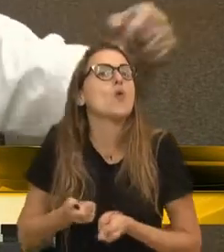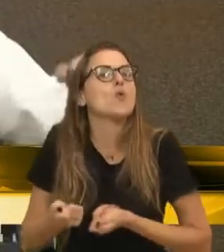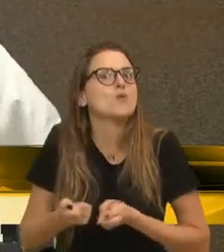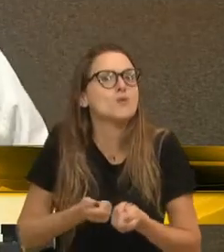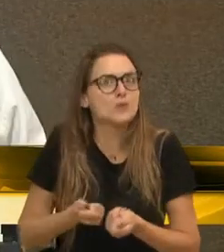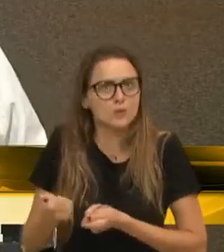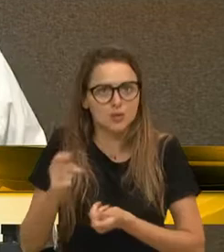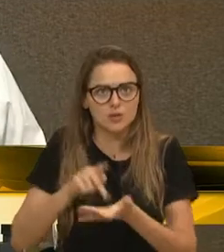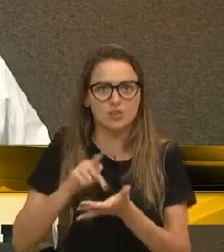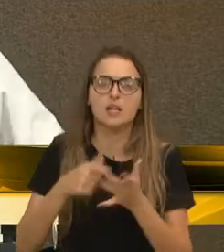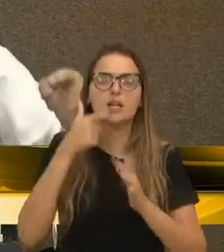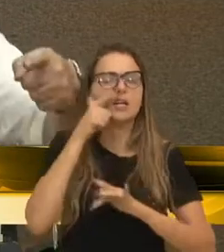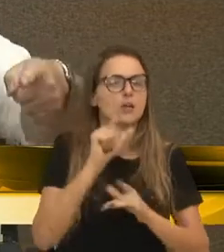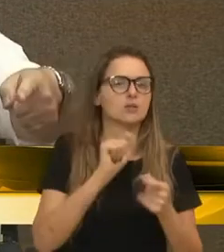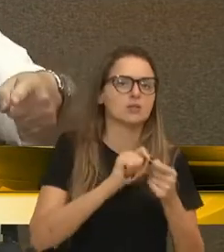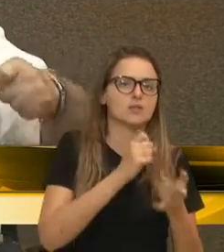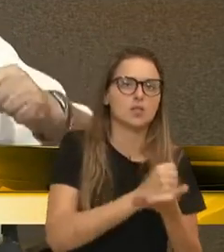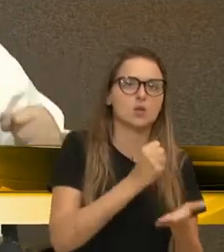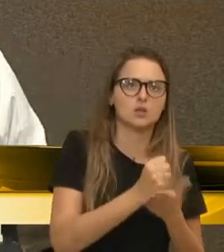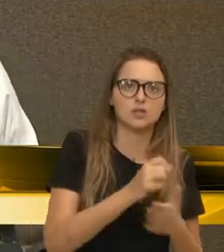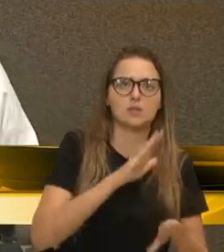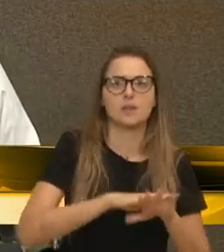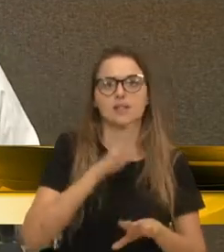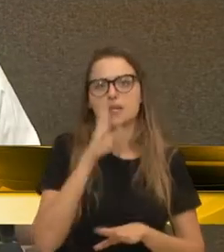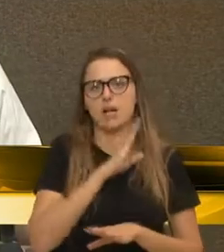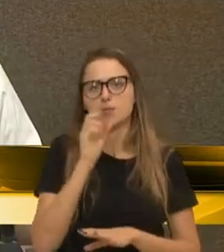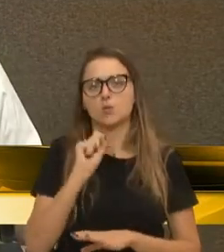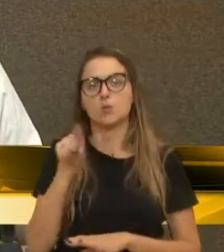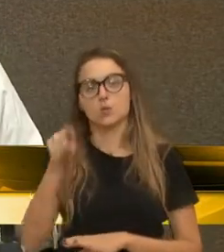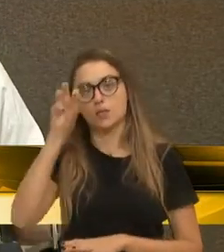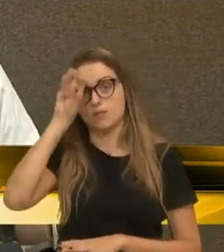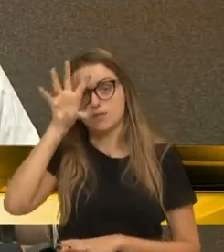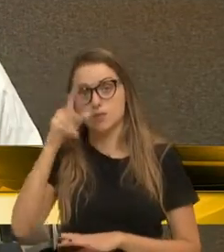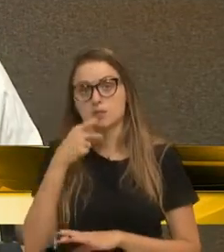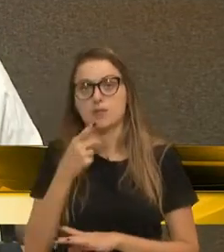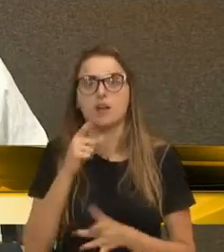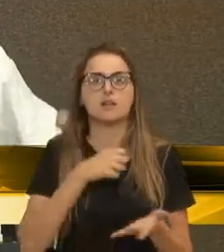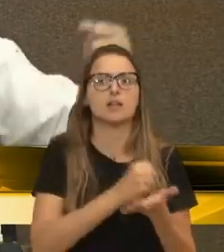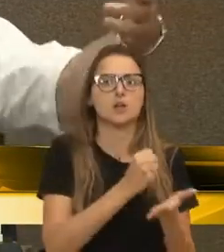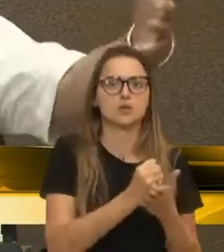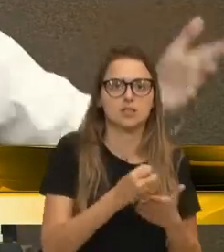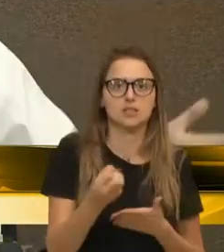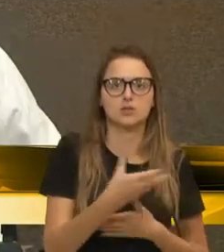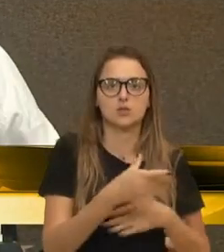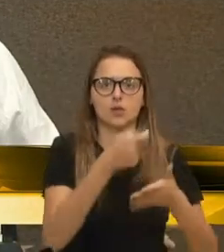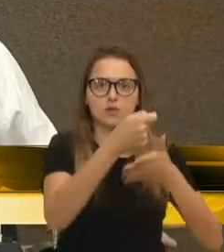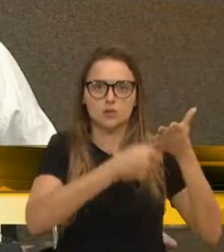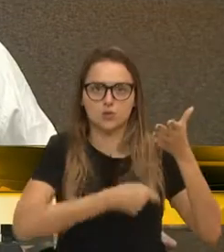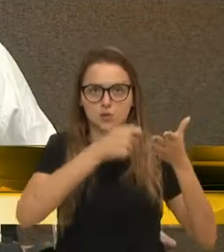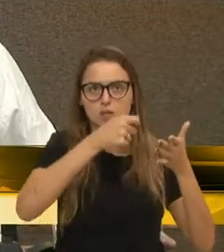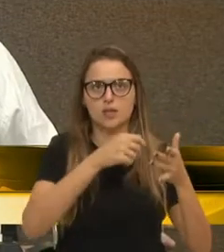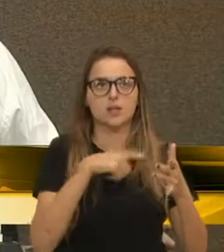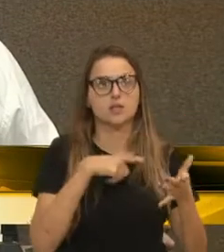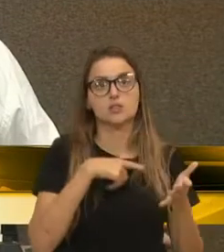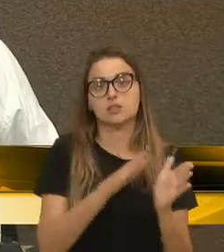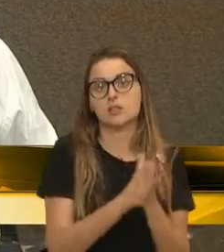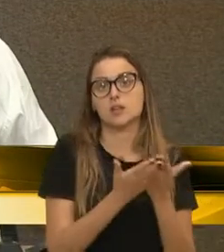possibilita a contratação. Aí a agilidade, que o vereador Fiusa fala na contratação, através de CLT,